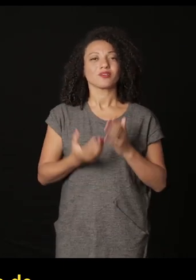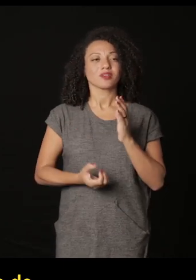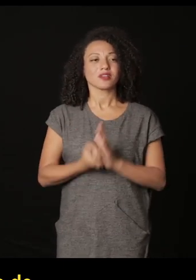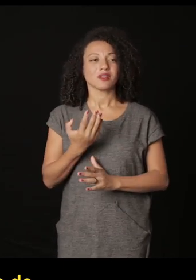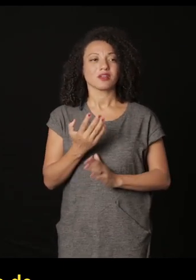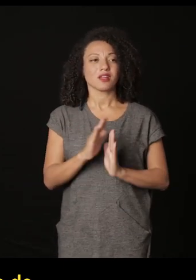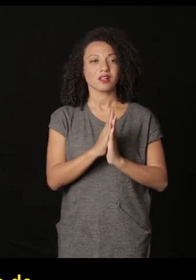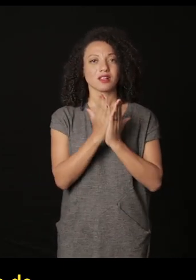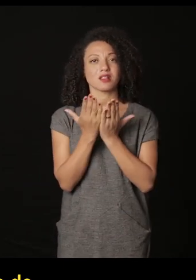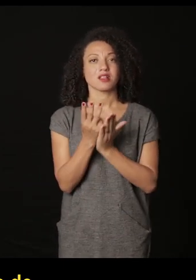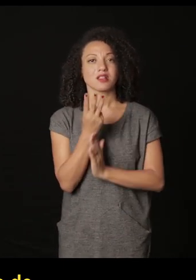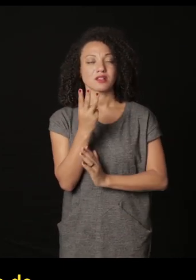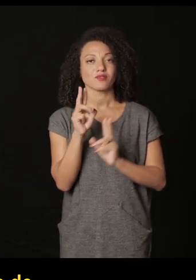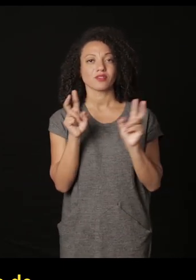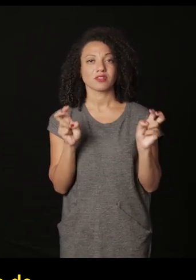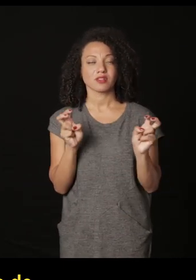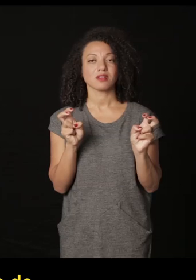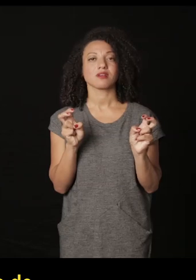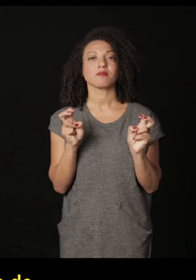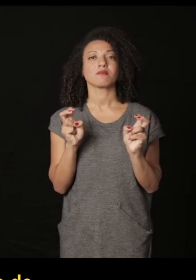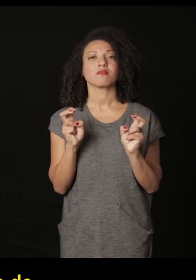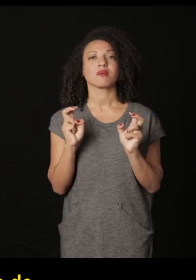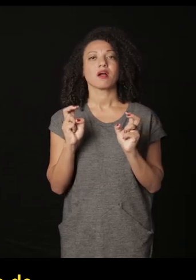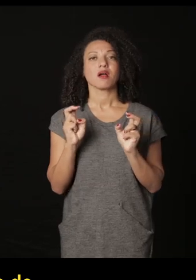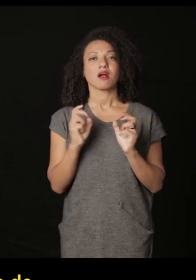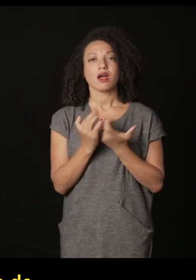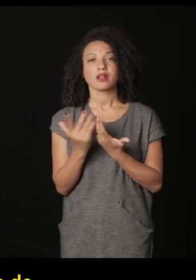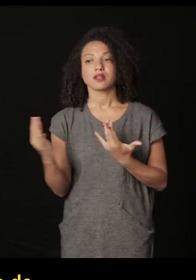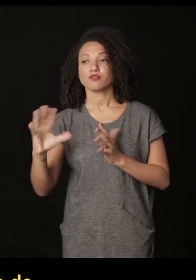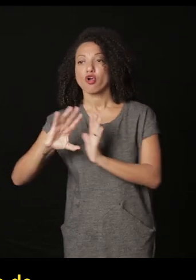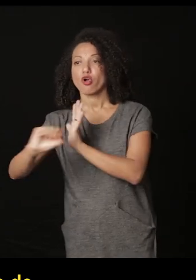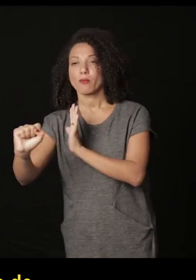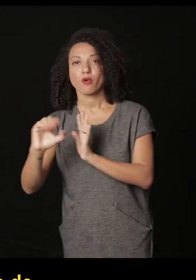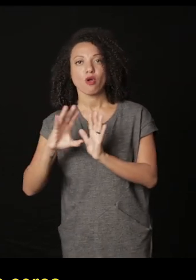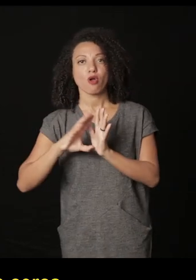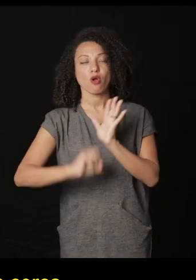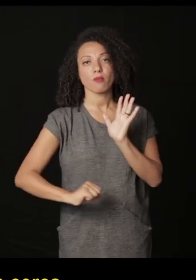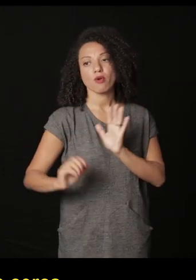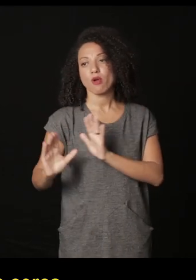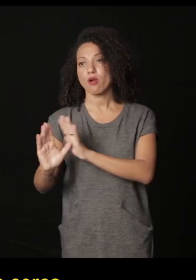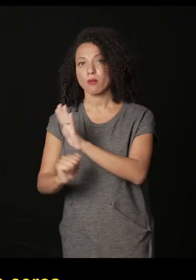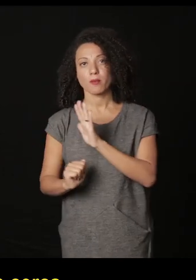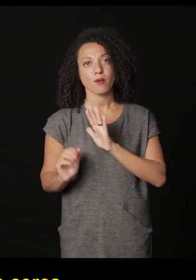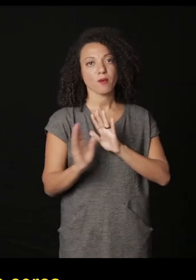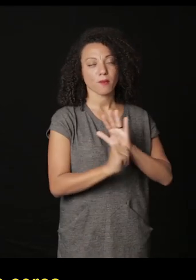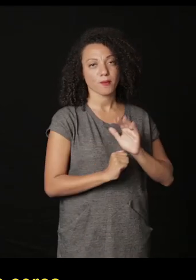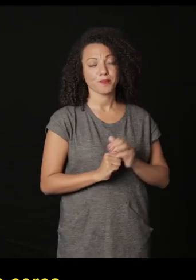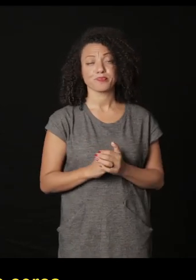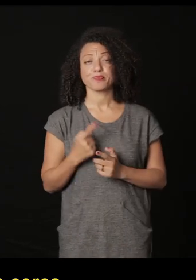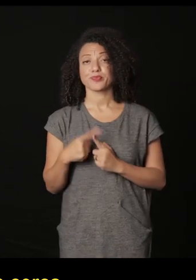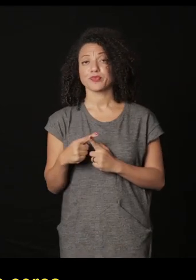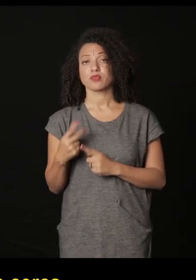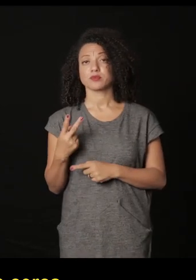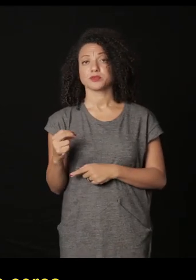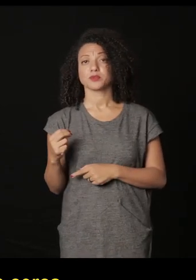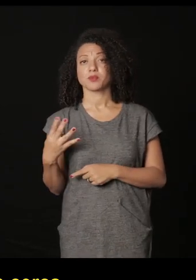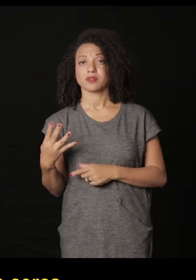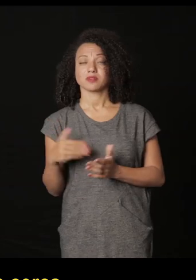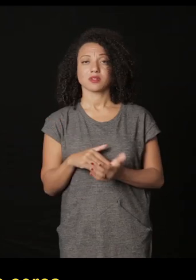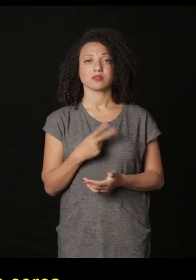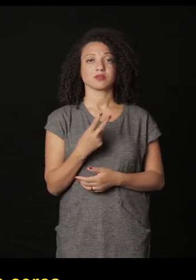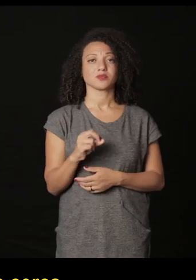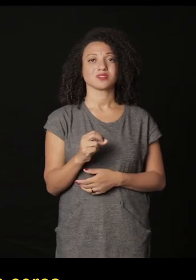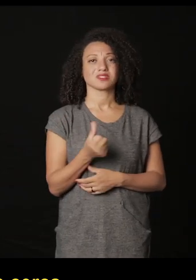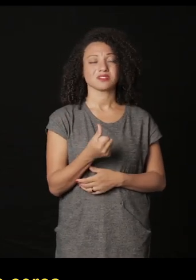trilogia de livros sobre roubos de arquivos porque entre 2004 e 2006